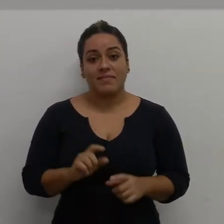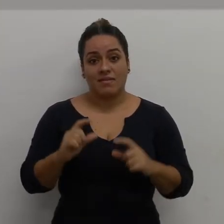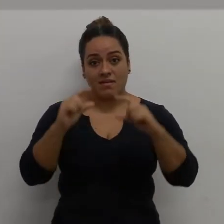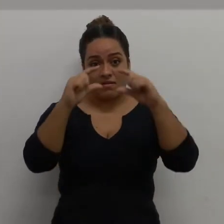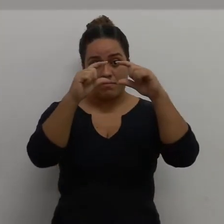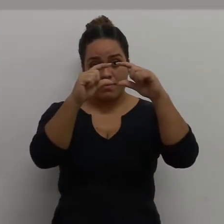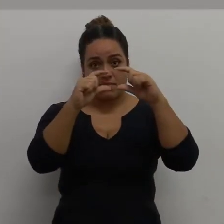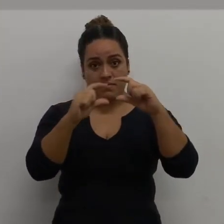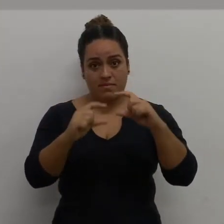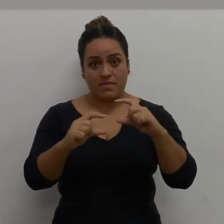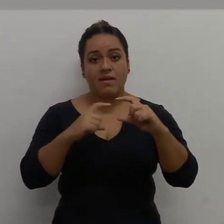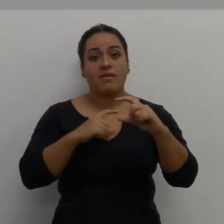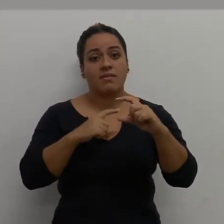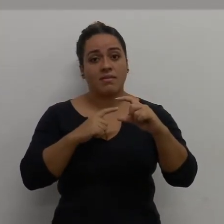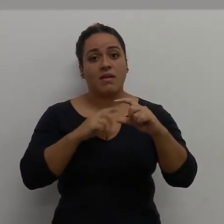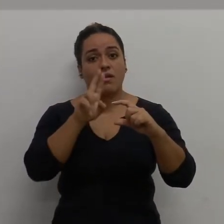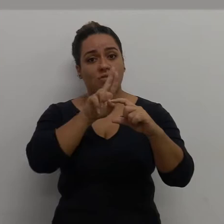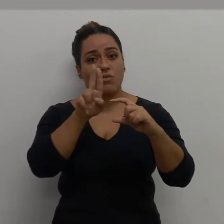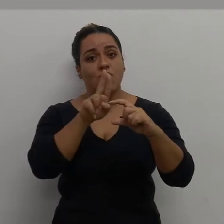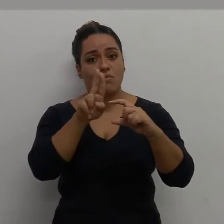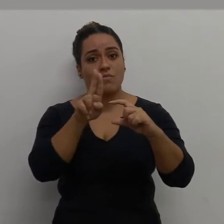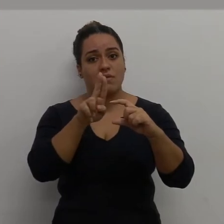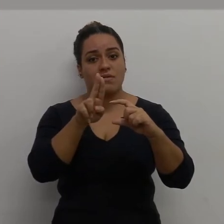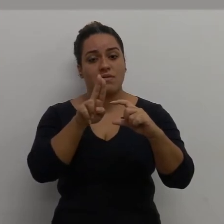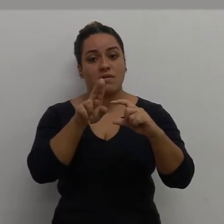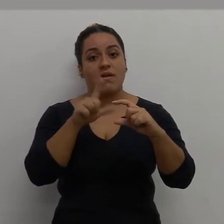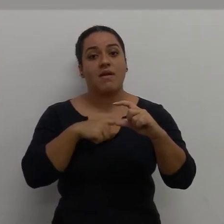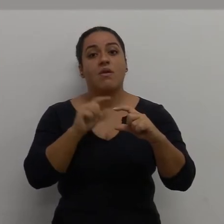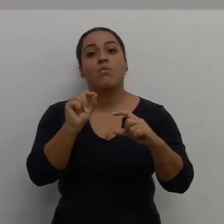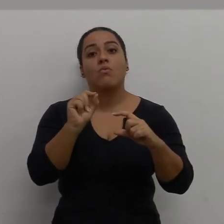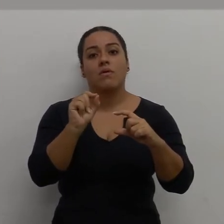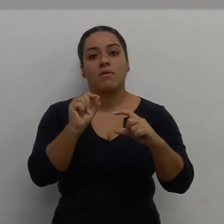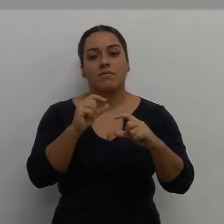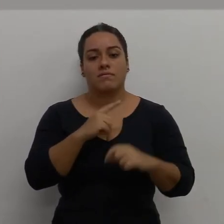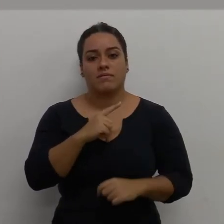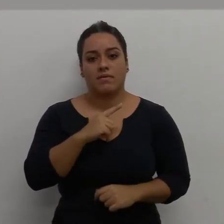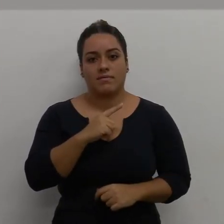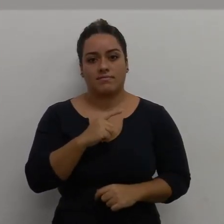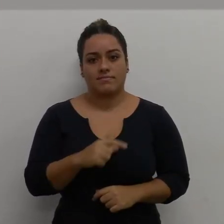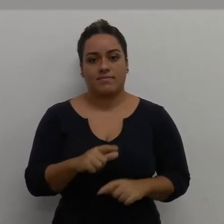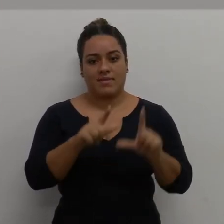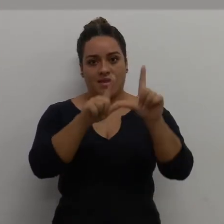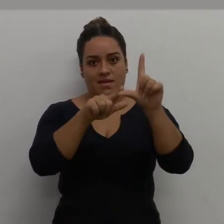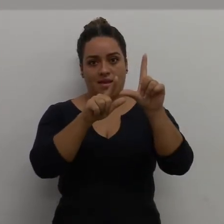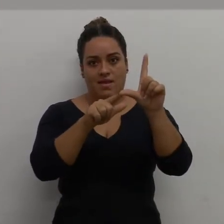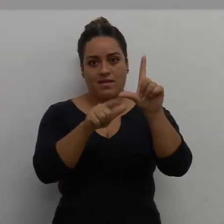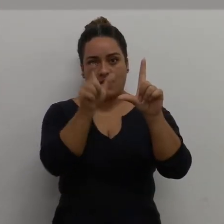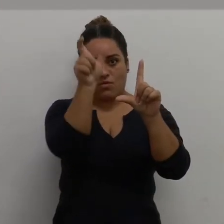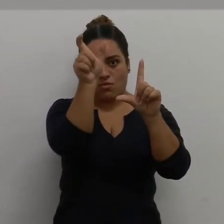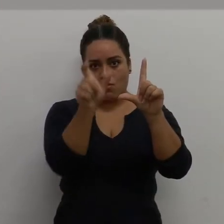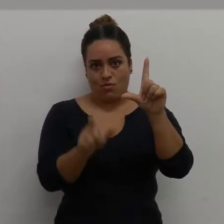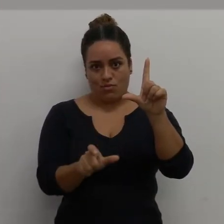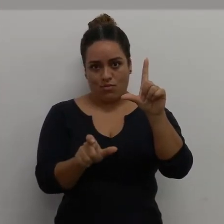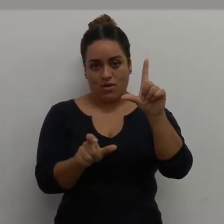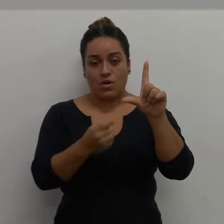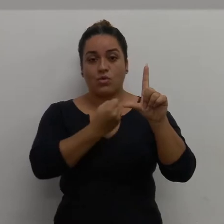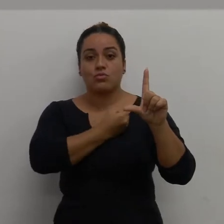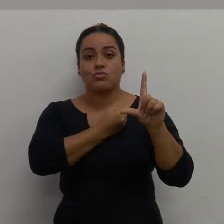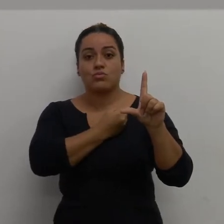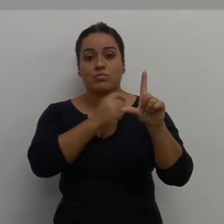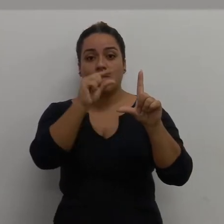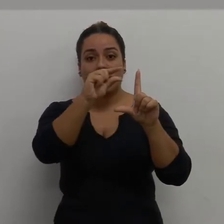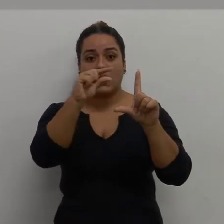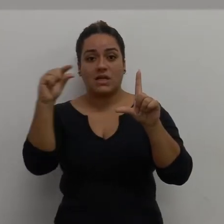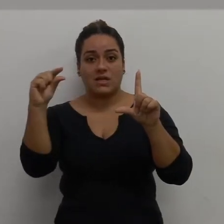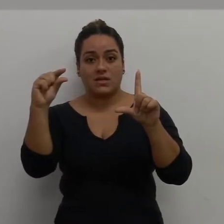Cada célula tem o seu endereço, o seu endereço é formado pela letra da coluna e número da